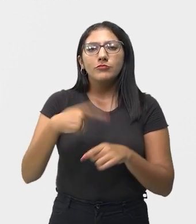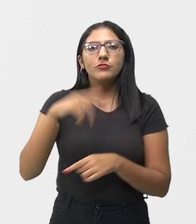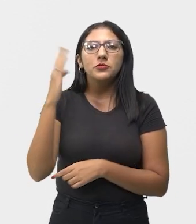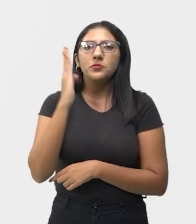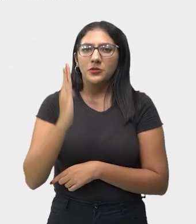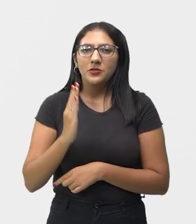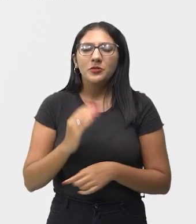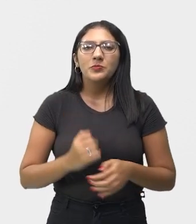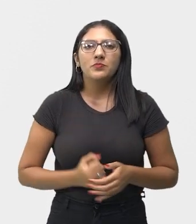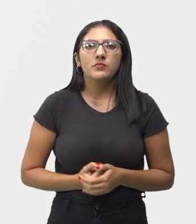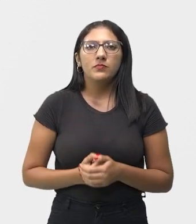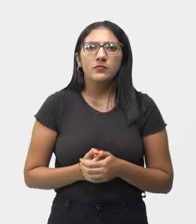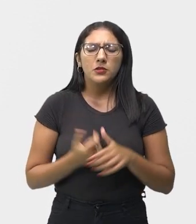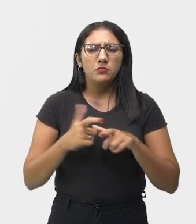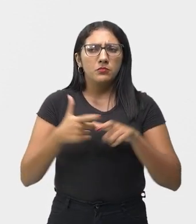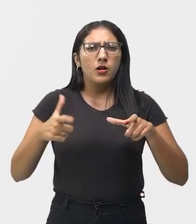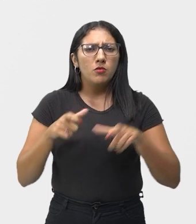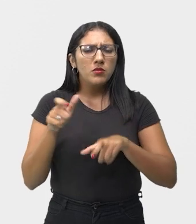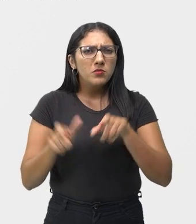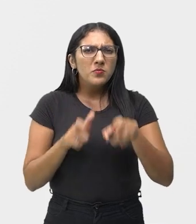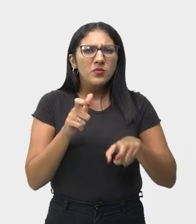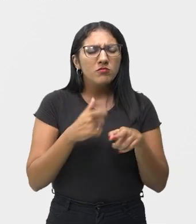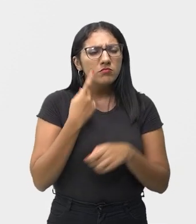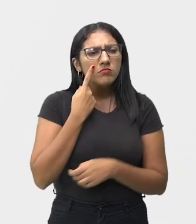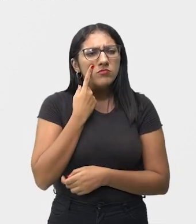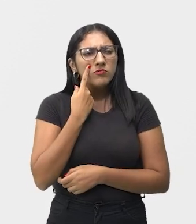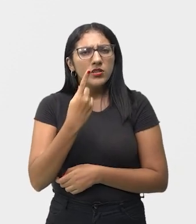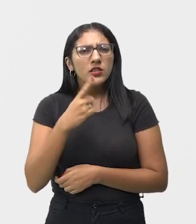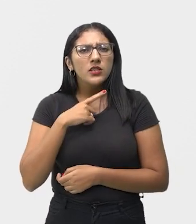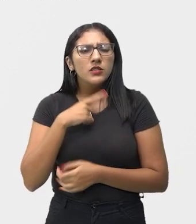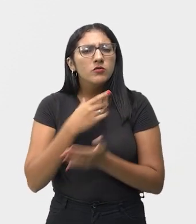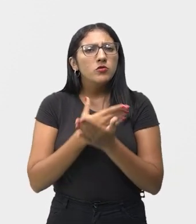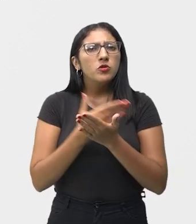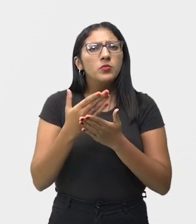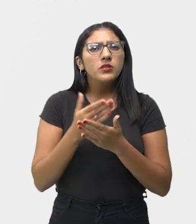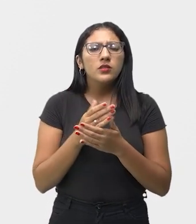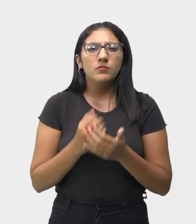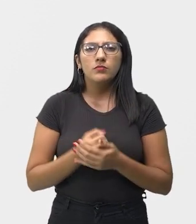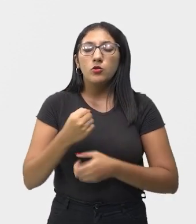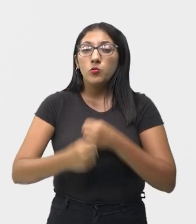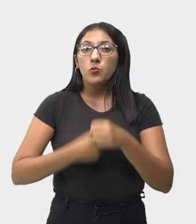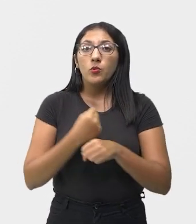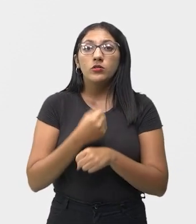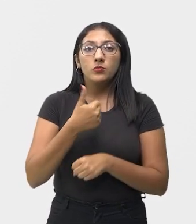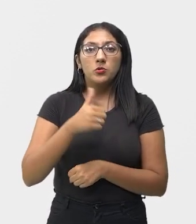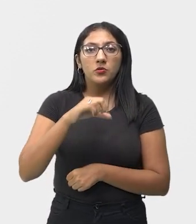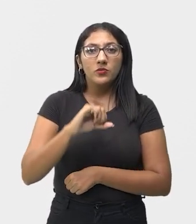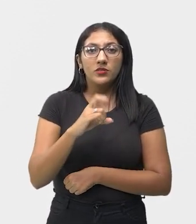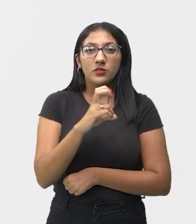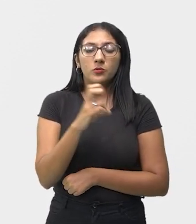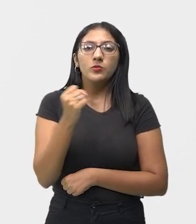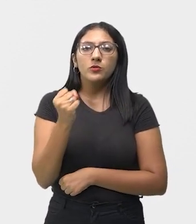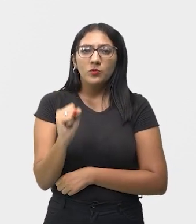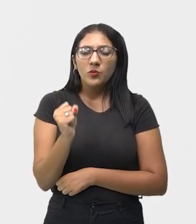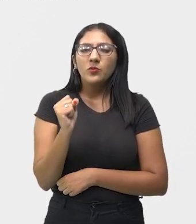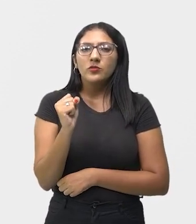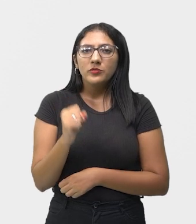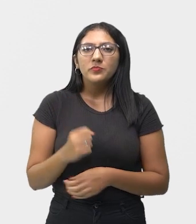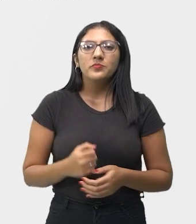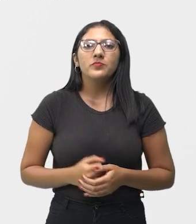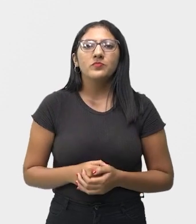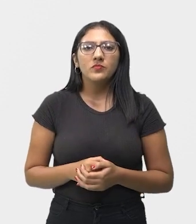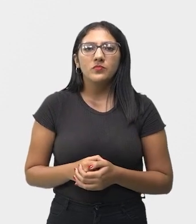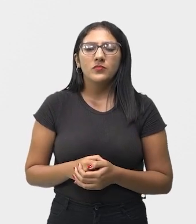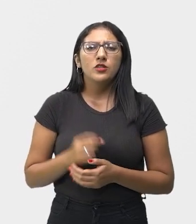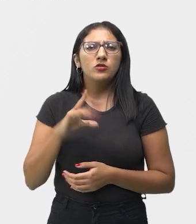Para a maioria dos críticos, a bossa nova se iniciou oficialmente em 1958 com um